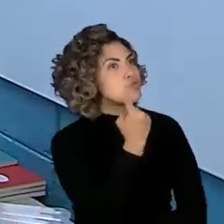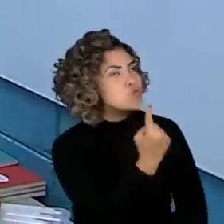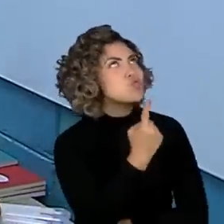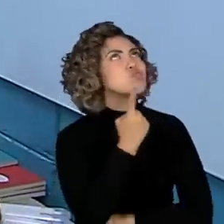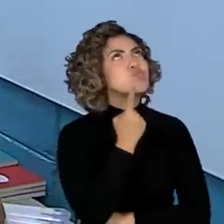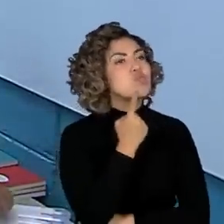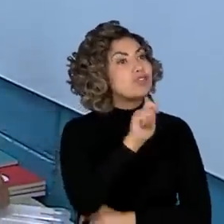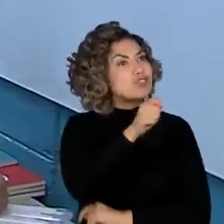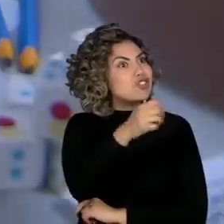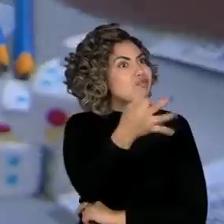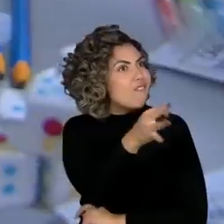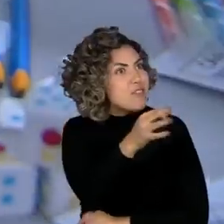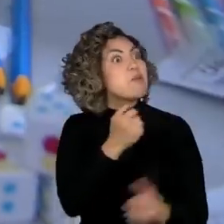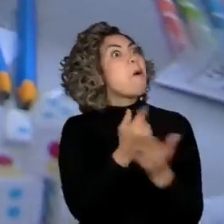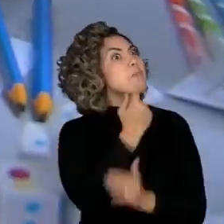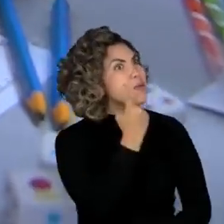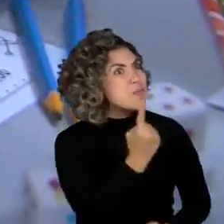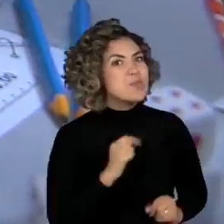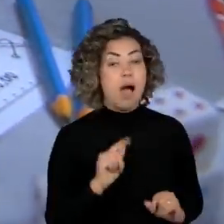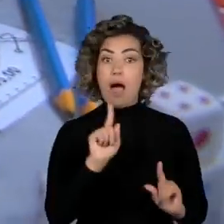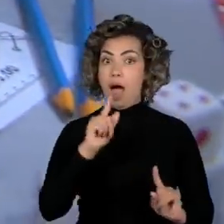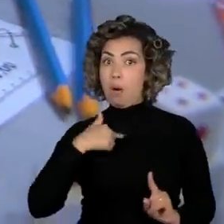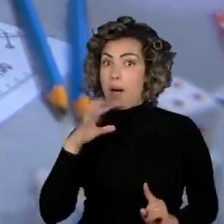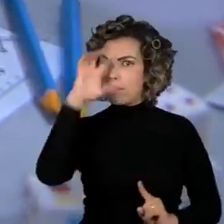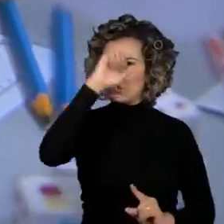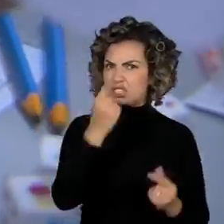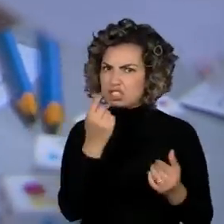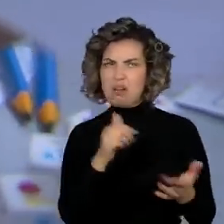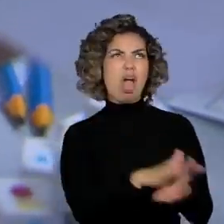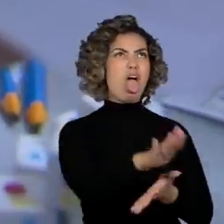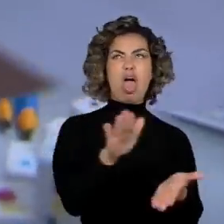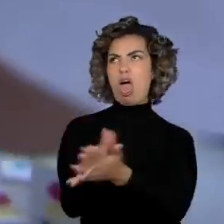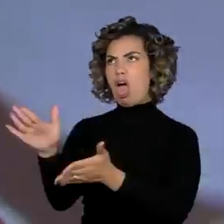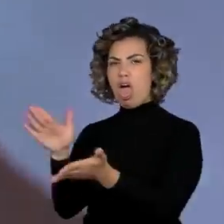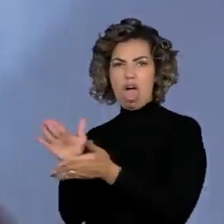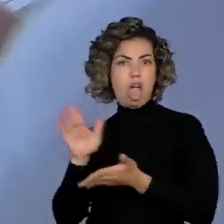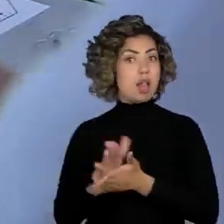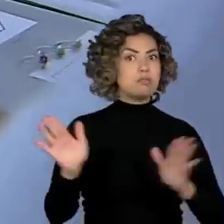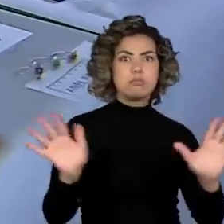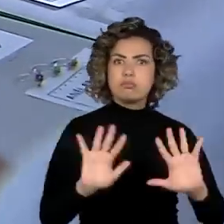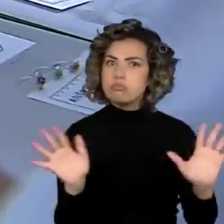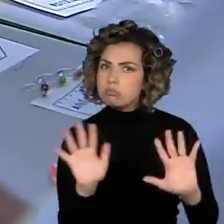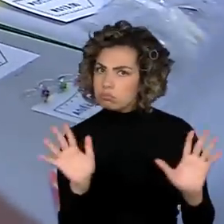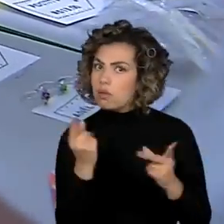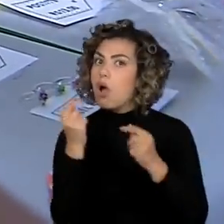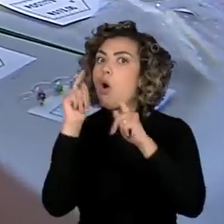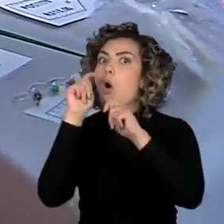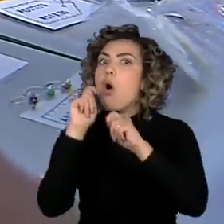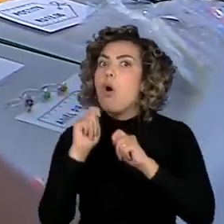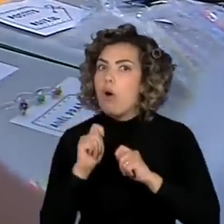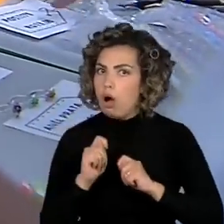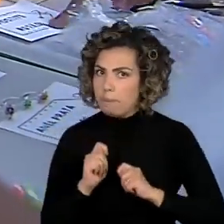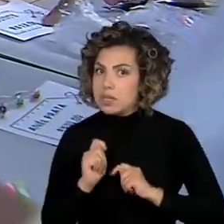aprendi que não pode gastar muito, tem que gastar pouco pra poder economizar na próxima lojinha.